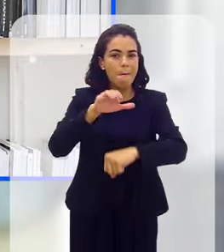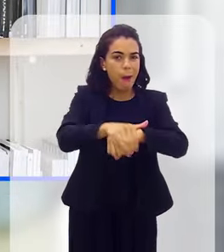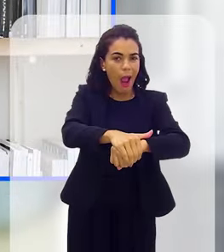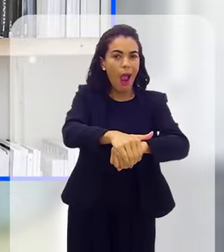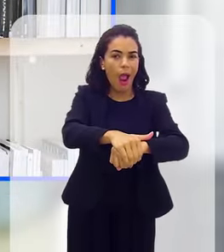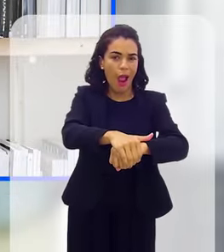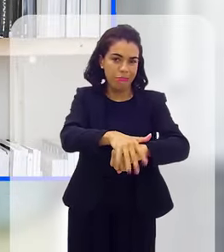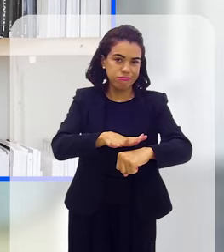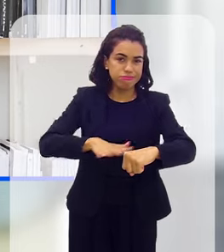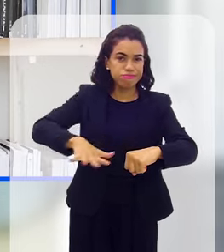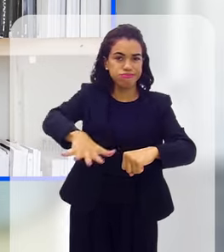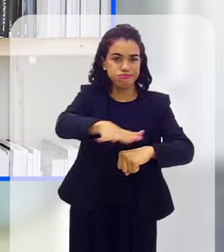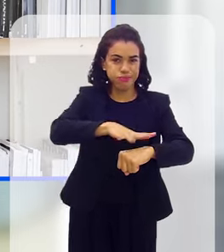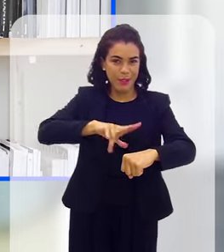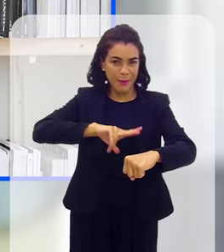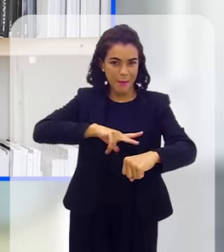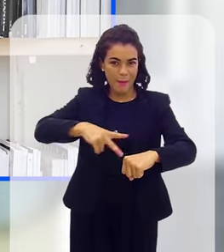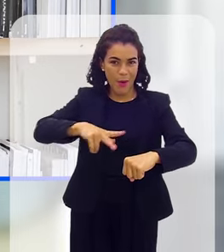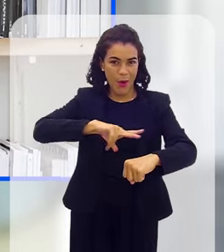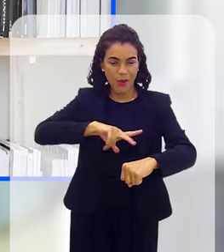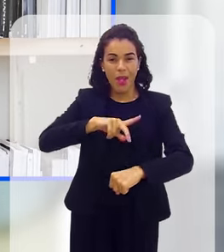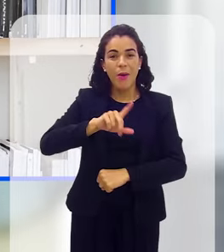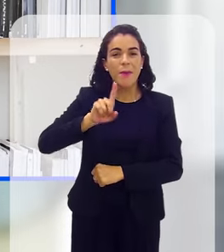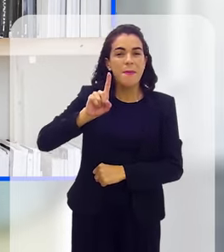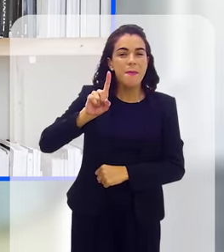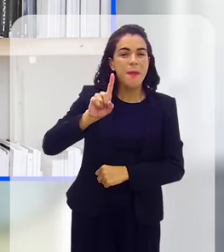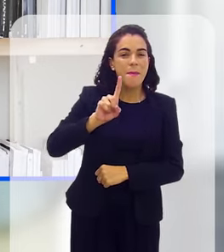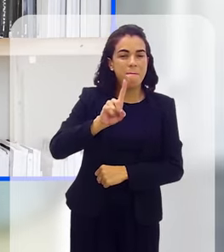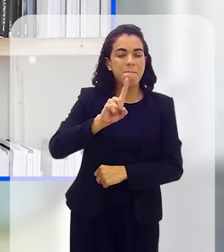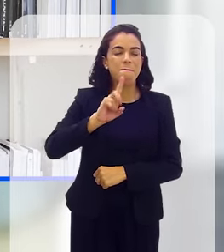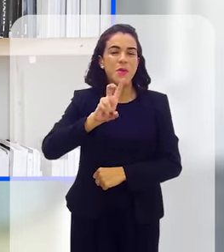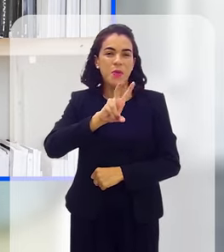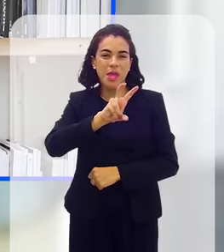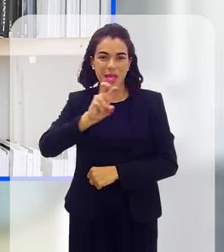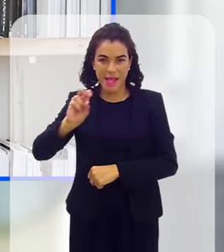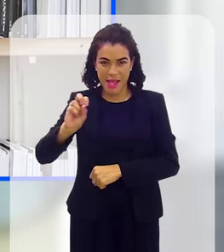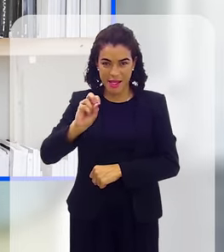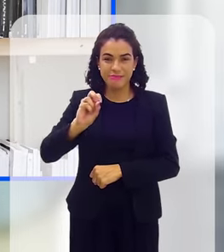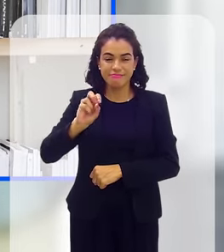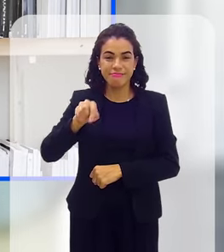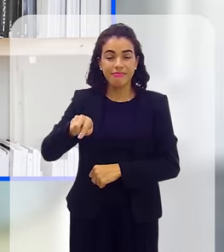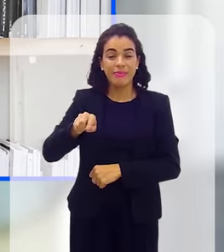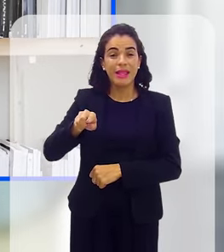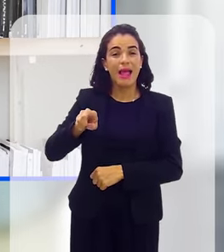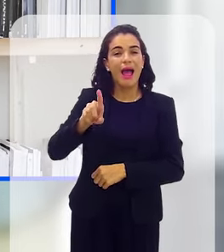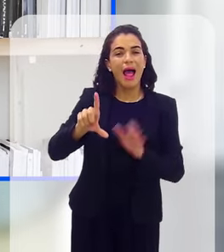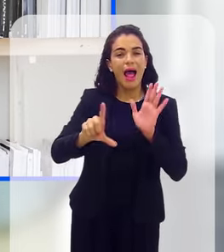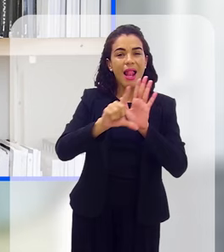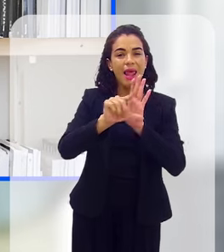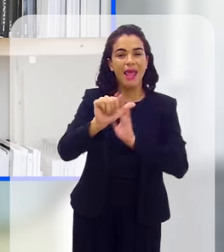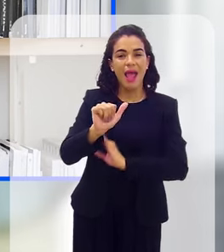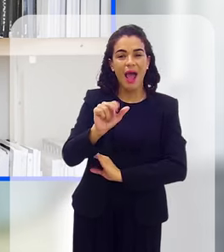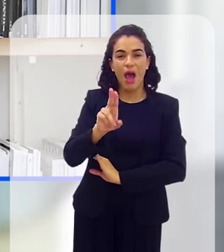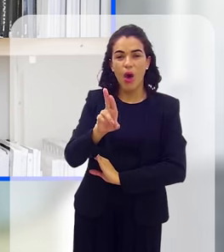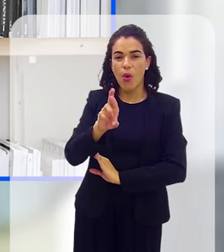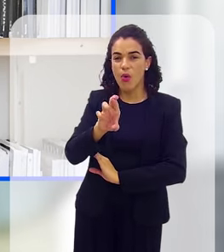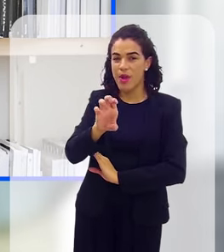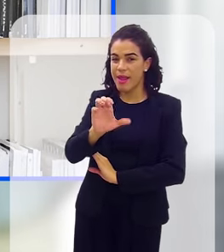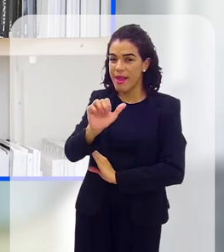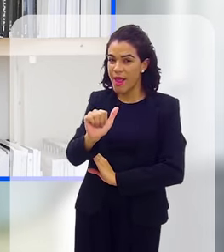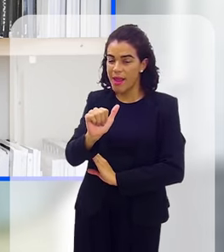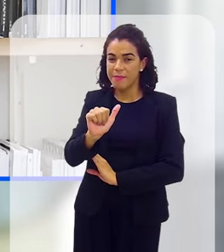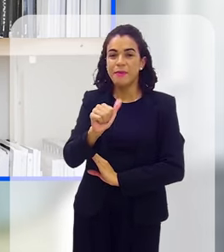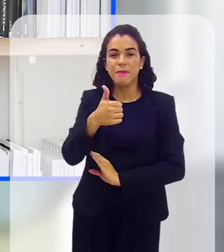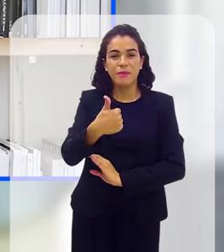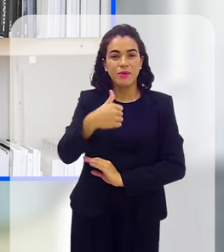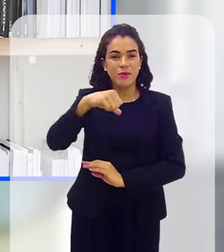vamos dizer assim, da exploração lá em 1500, né, terminou na Lei Aura em 1888, mas